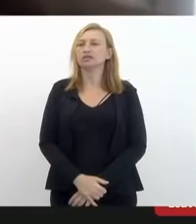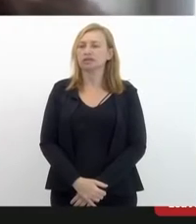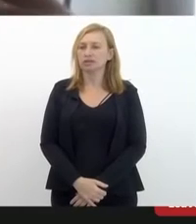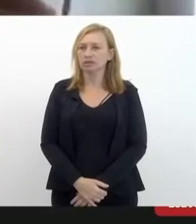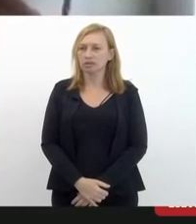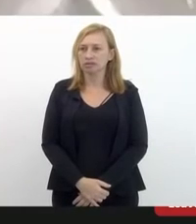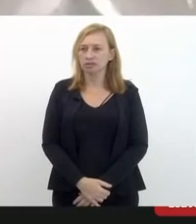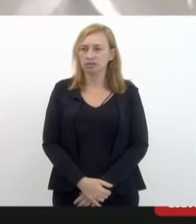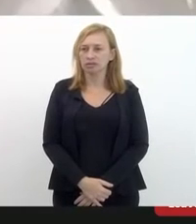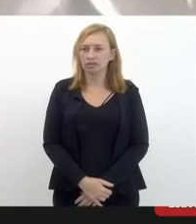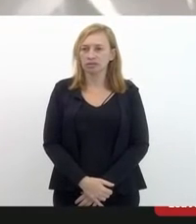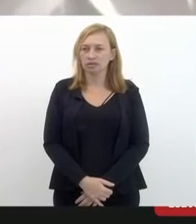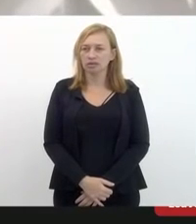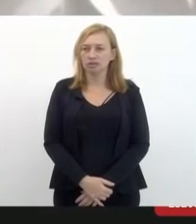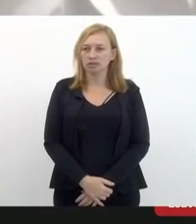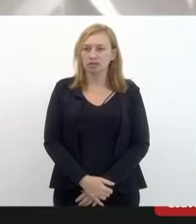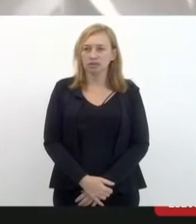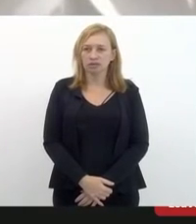Doutor Caio?